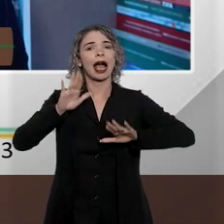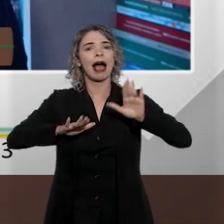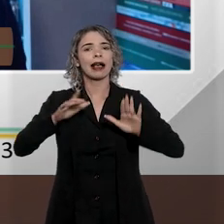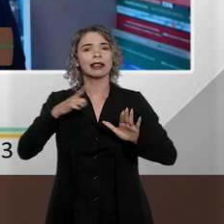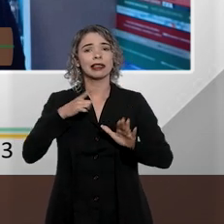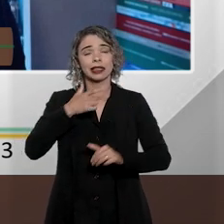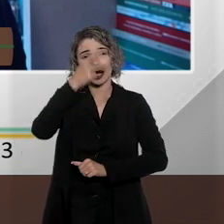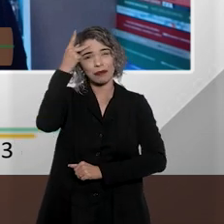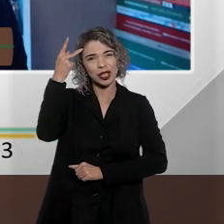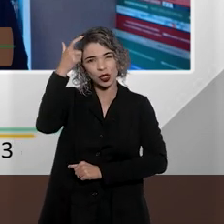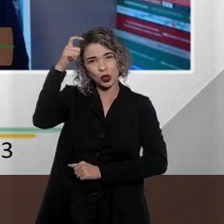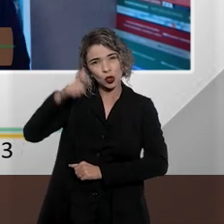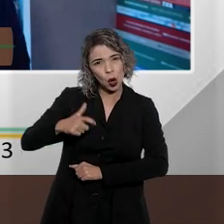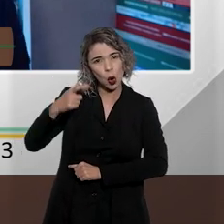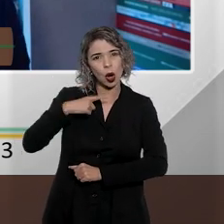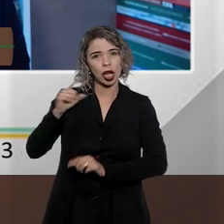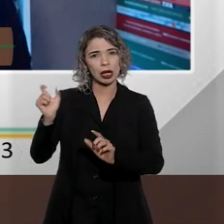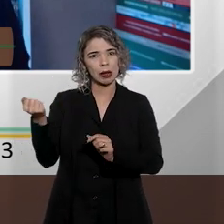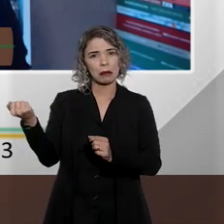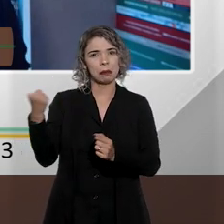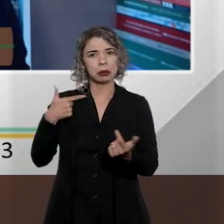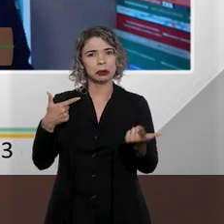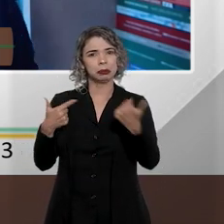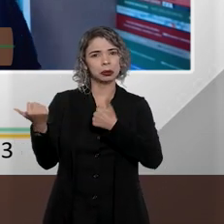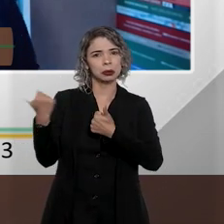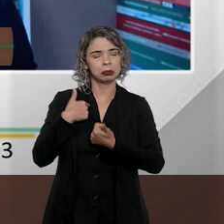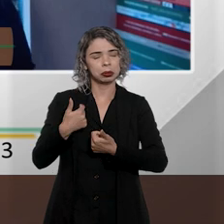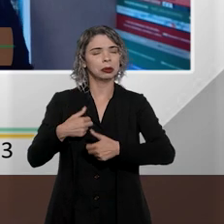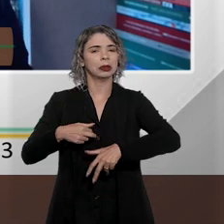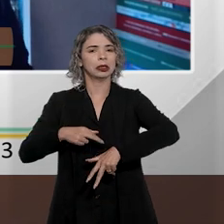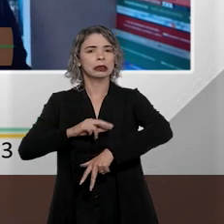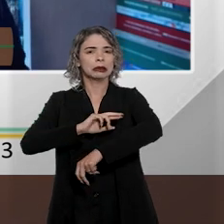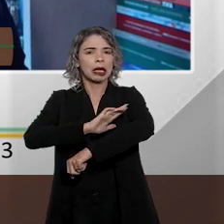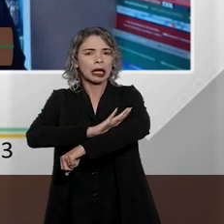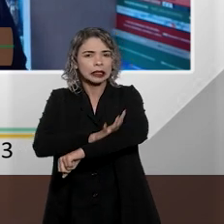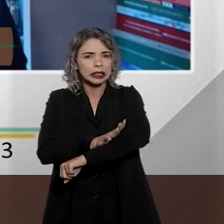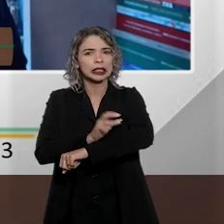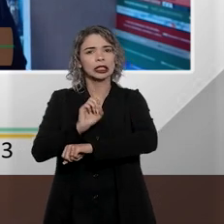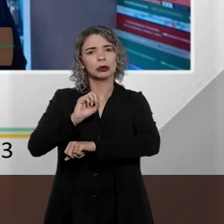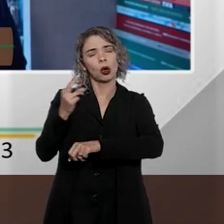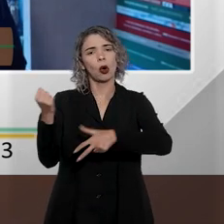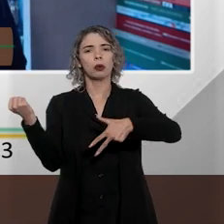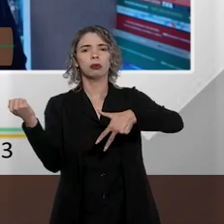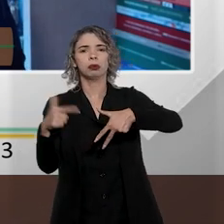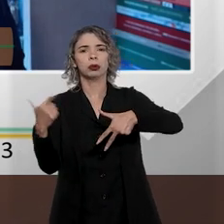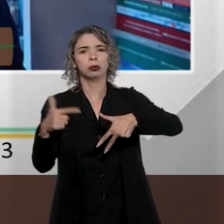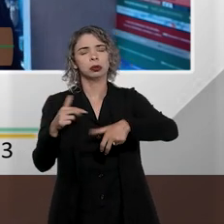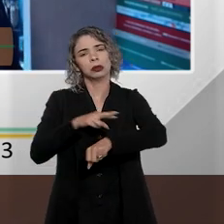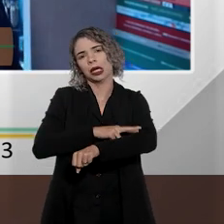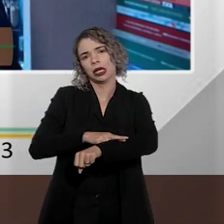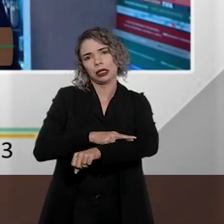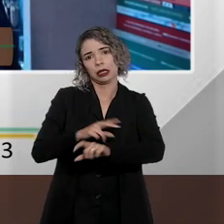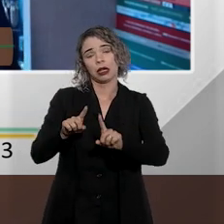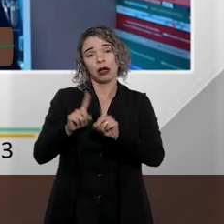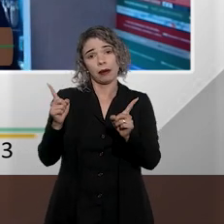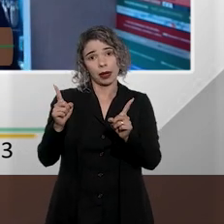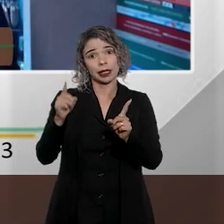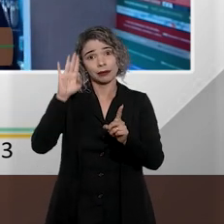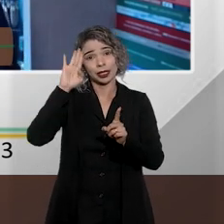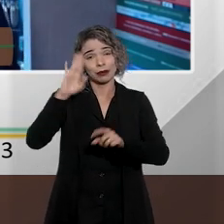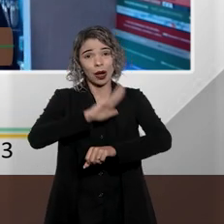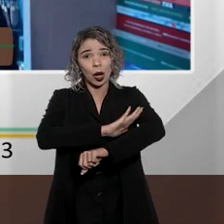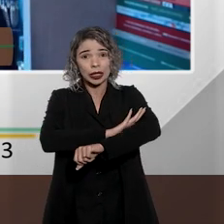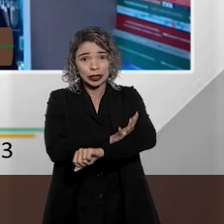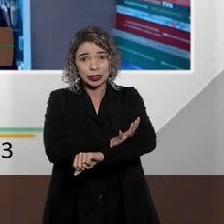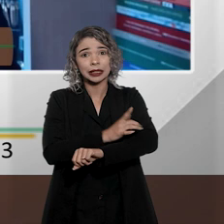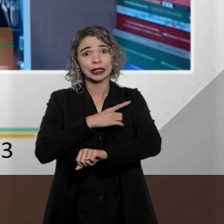vezes a vítima do racismo, seja injúria racial, seja o racismo da lei especial, mas especialmente o racismo do